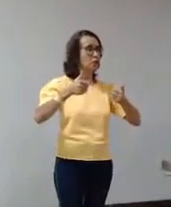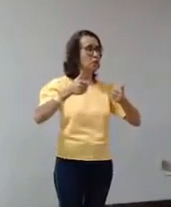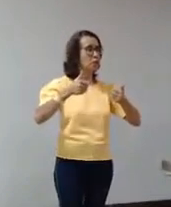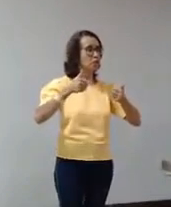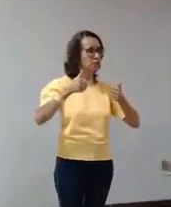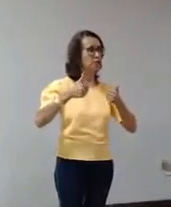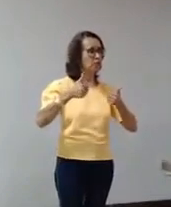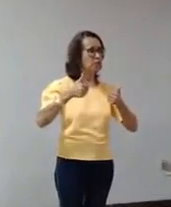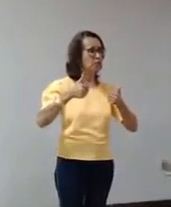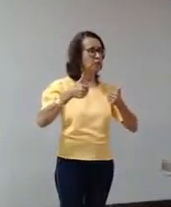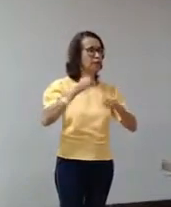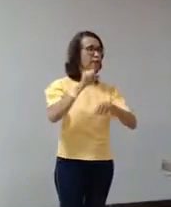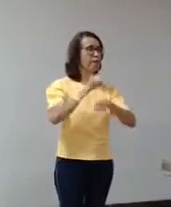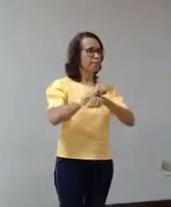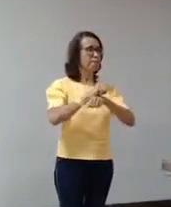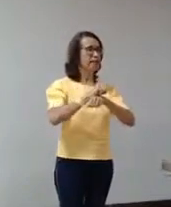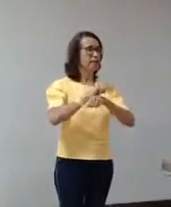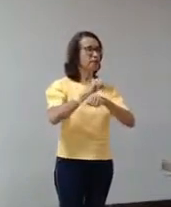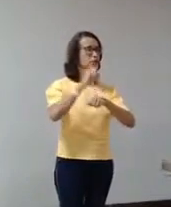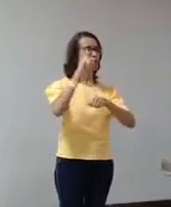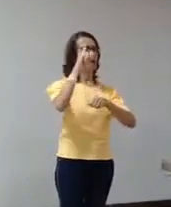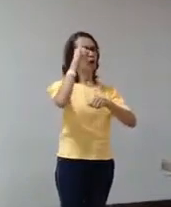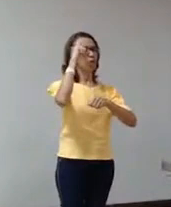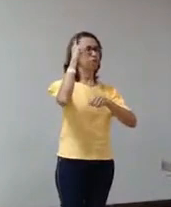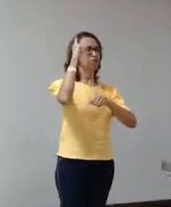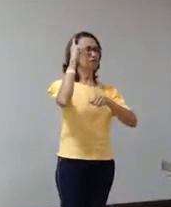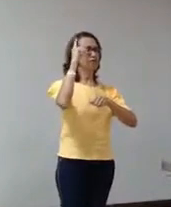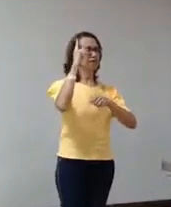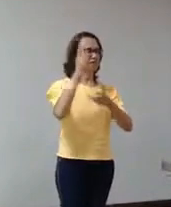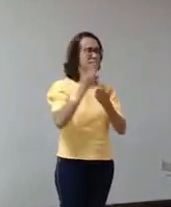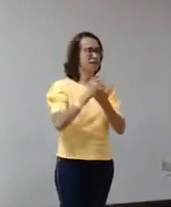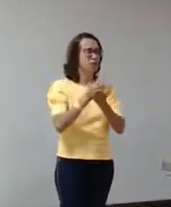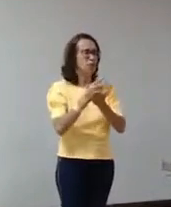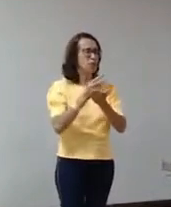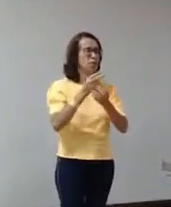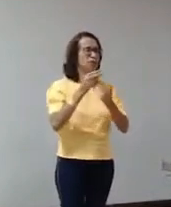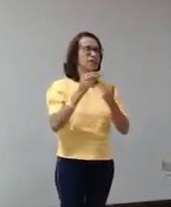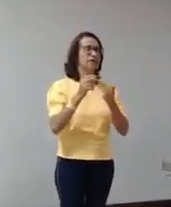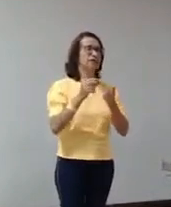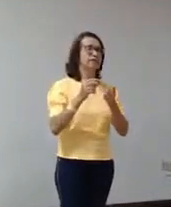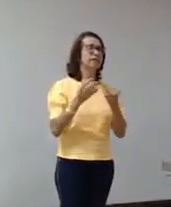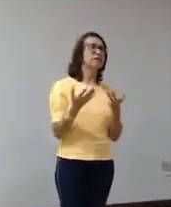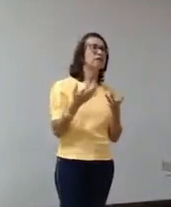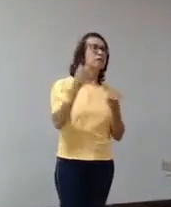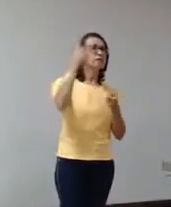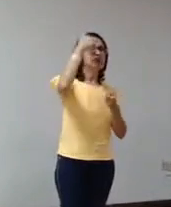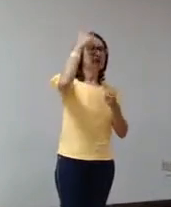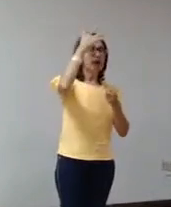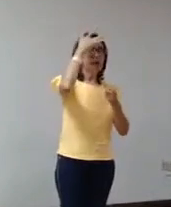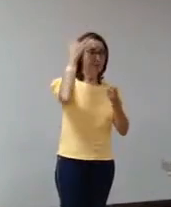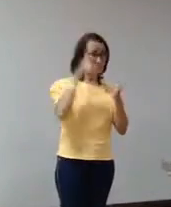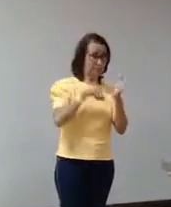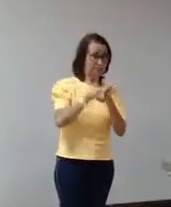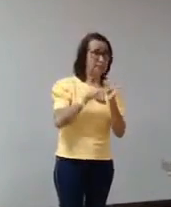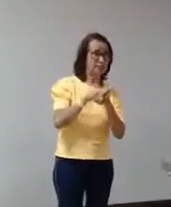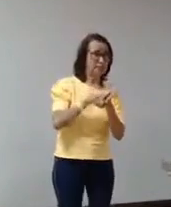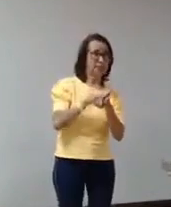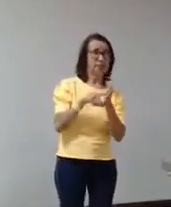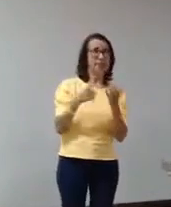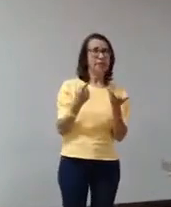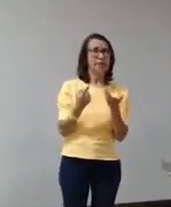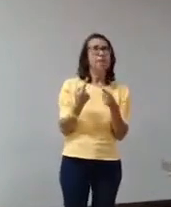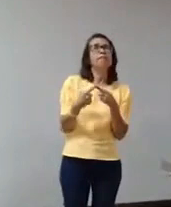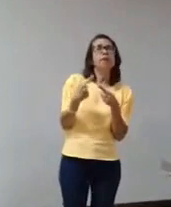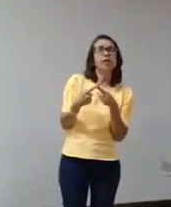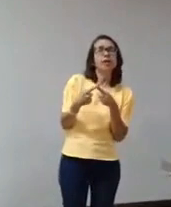da vibração, da métrica dessa sonata, ou tem a ver com a emoção embutida,